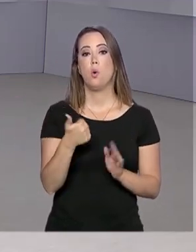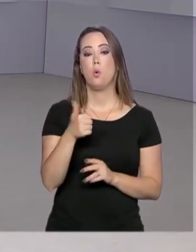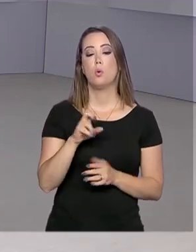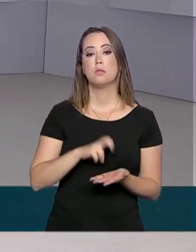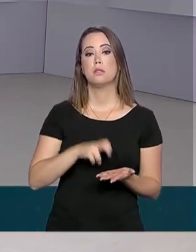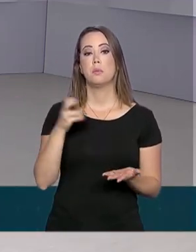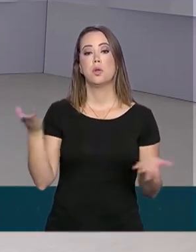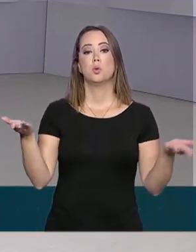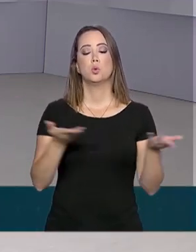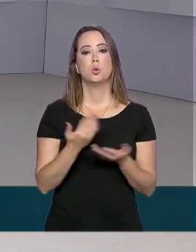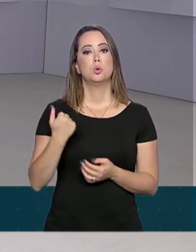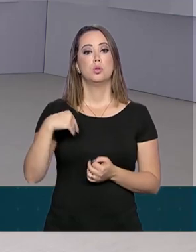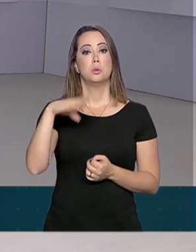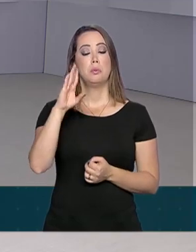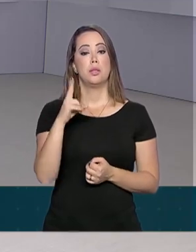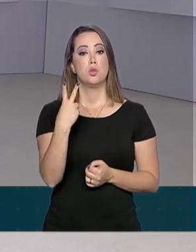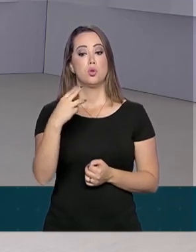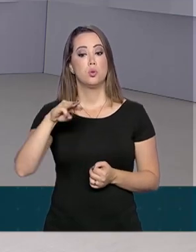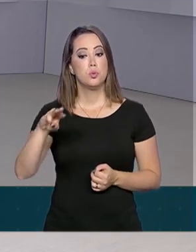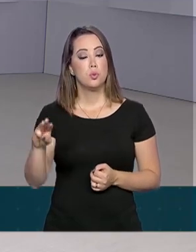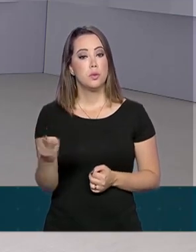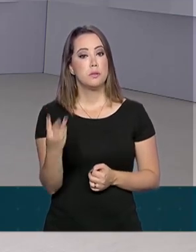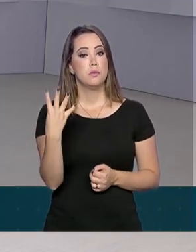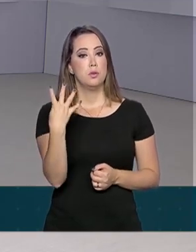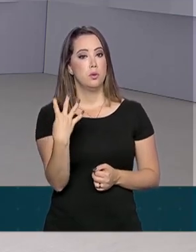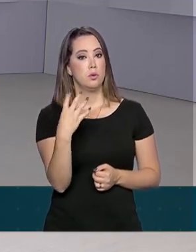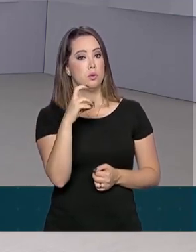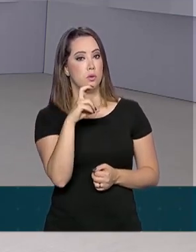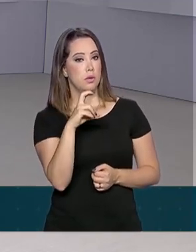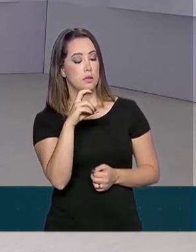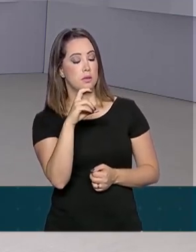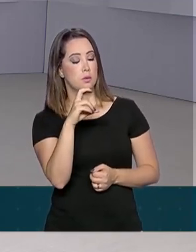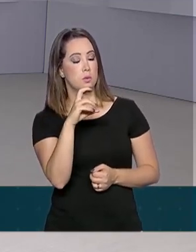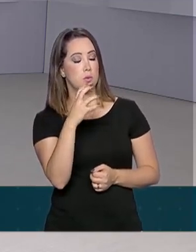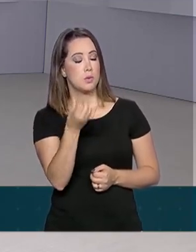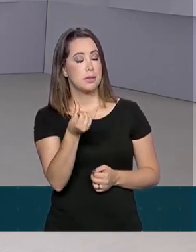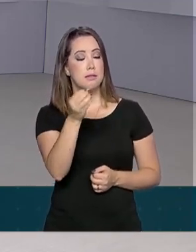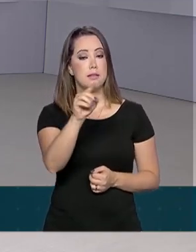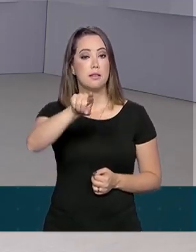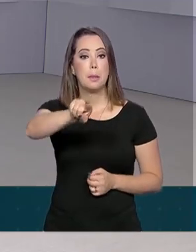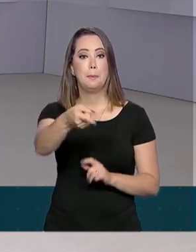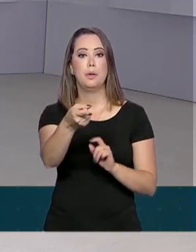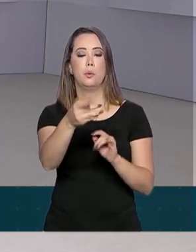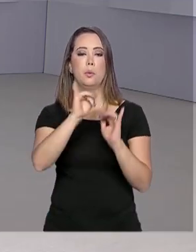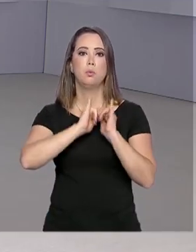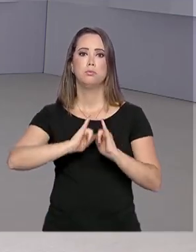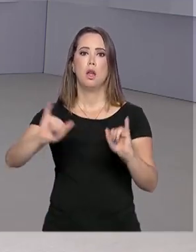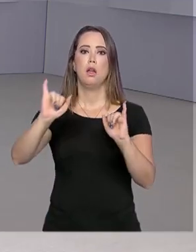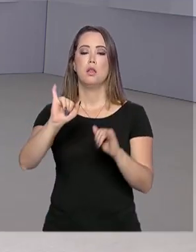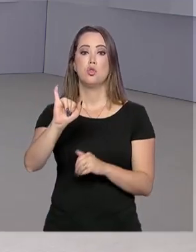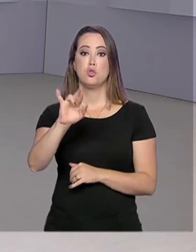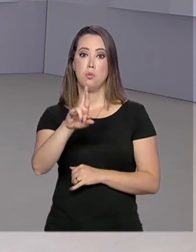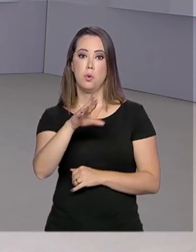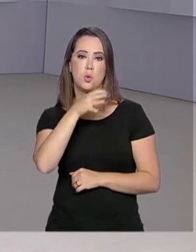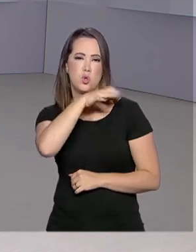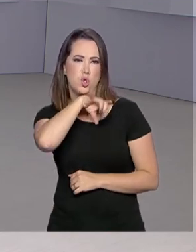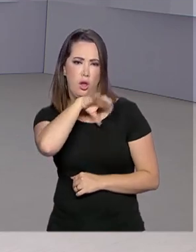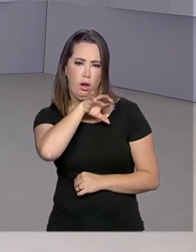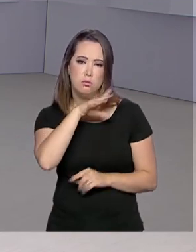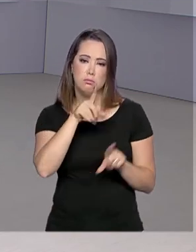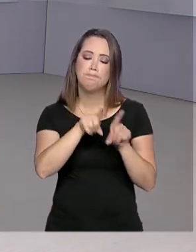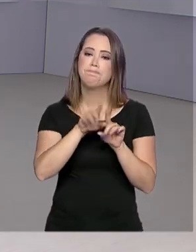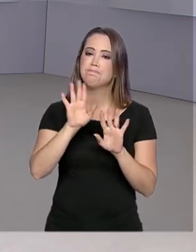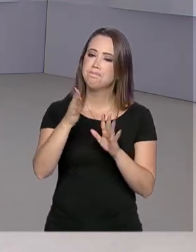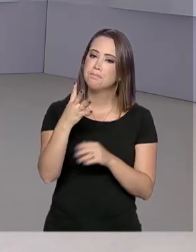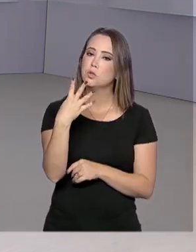hoje mais de 2 milhões 460 mil declarações do Imposto de Renda. A Receita tem recebido em média